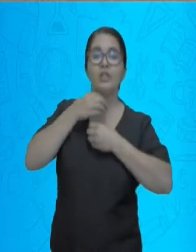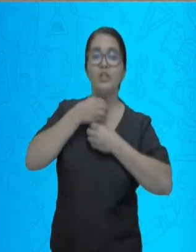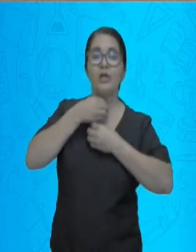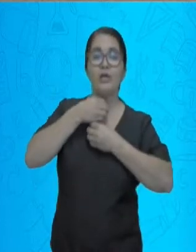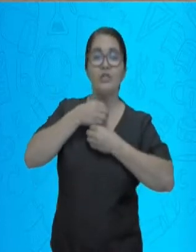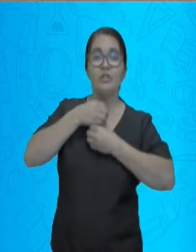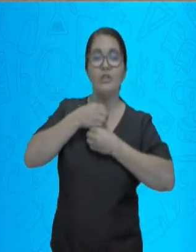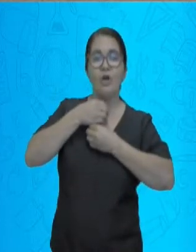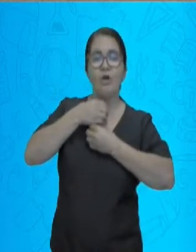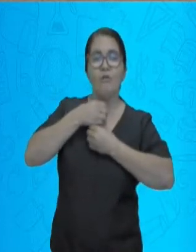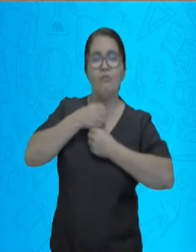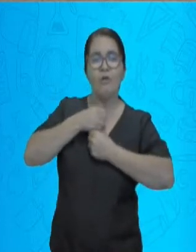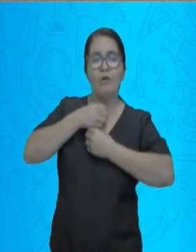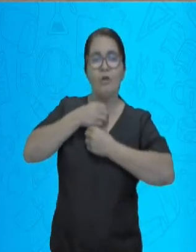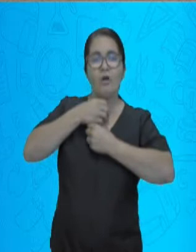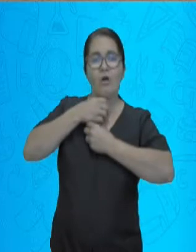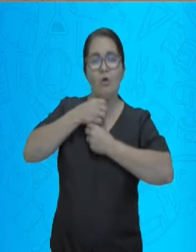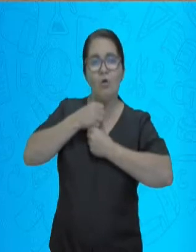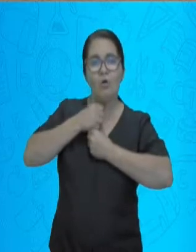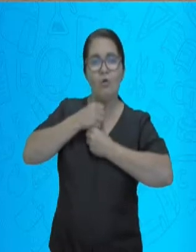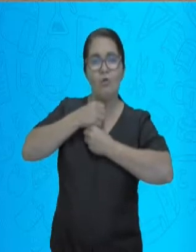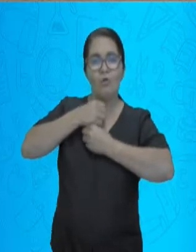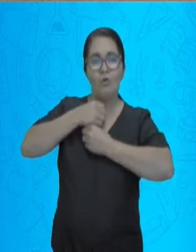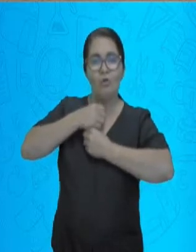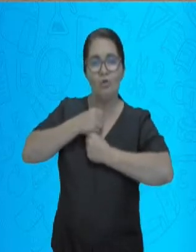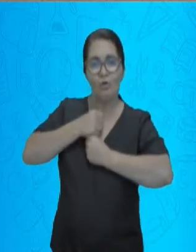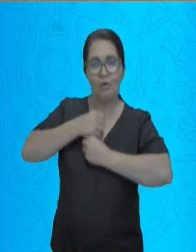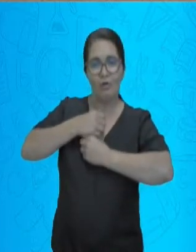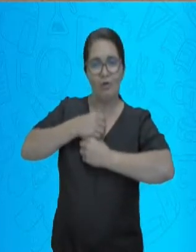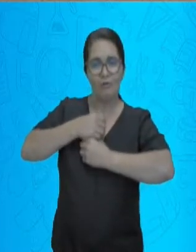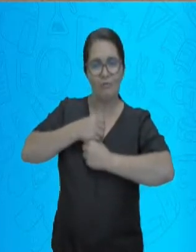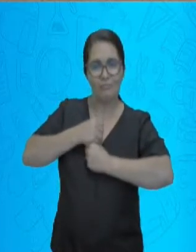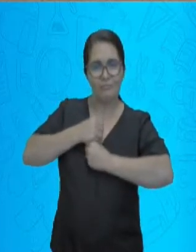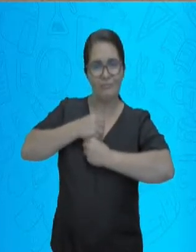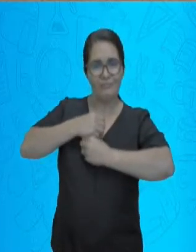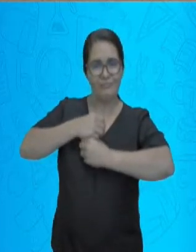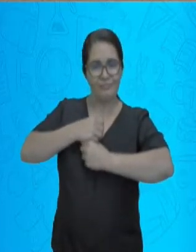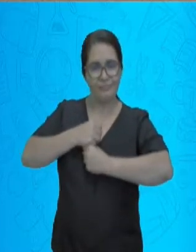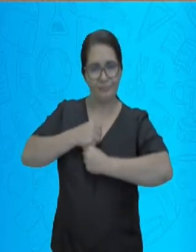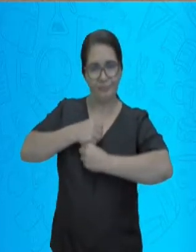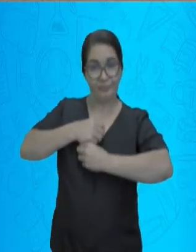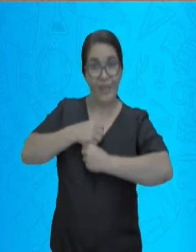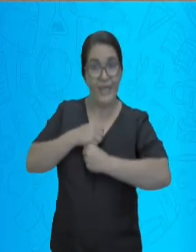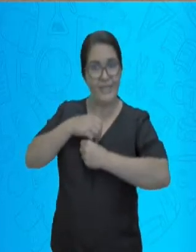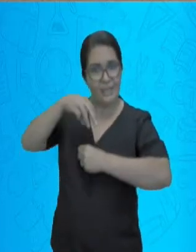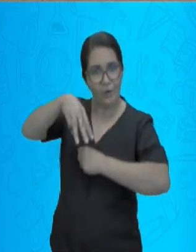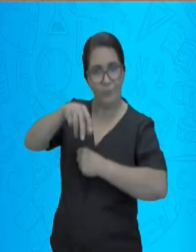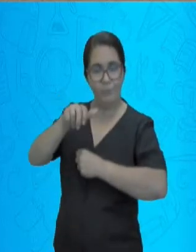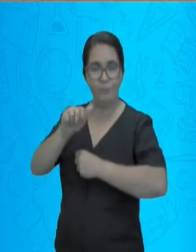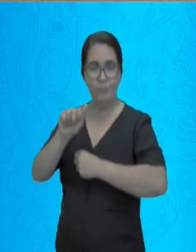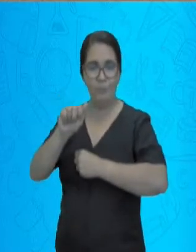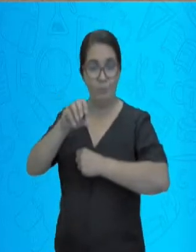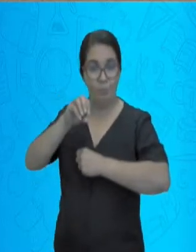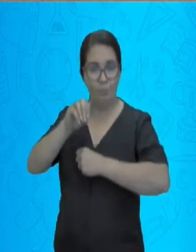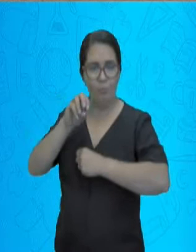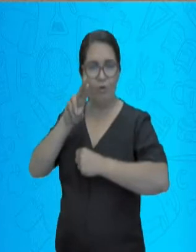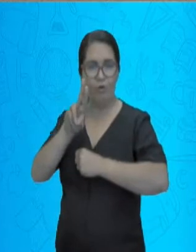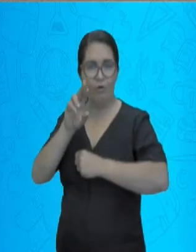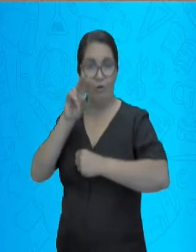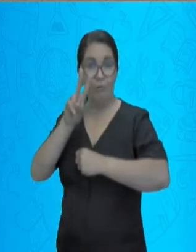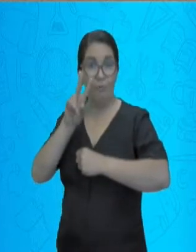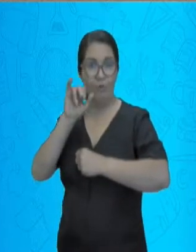movimento chamado movimento peristáltico. O movimento peristáltico é aquela sensação do